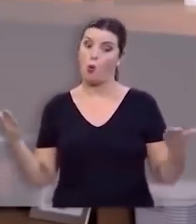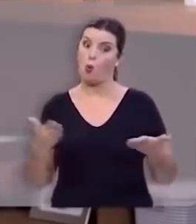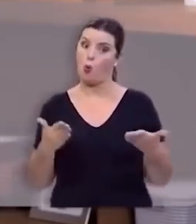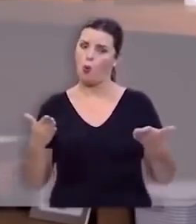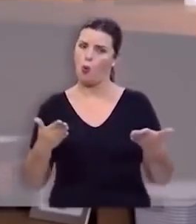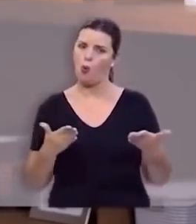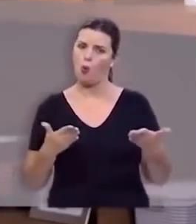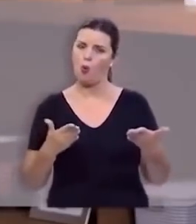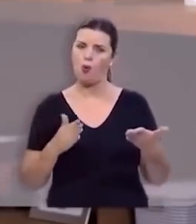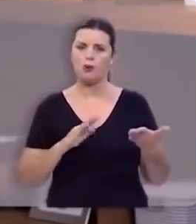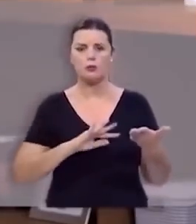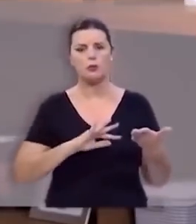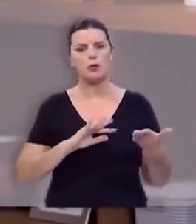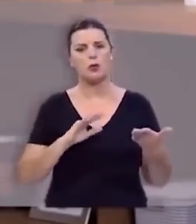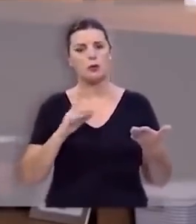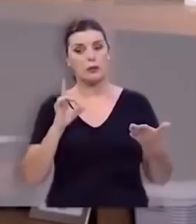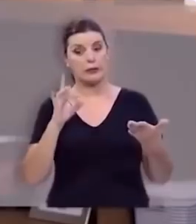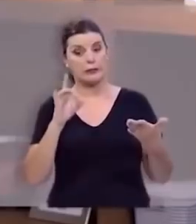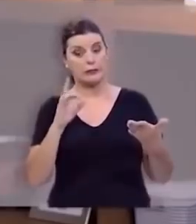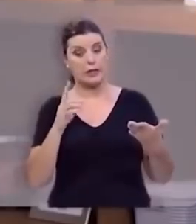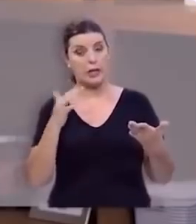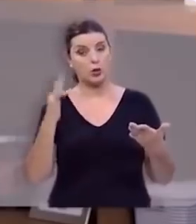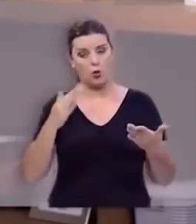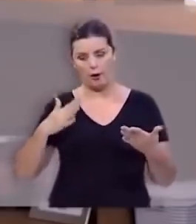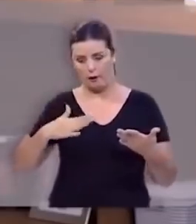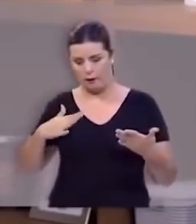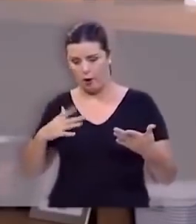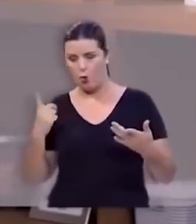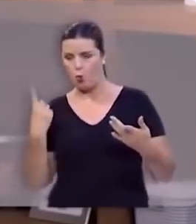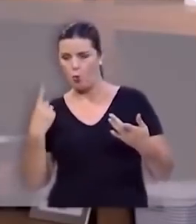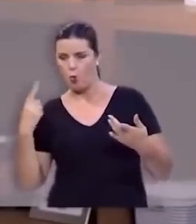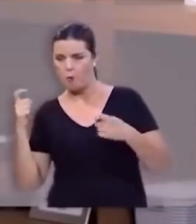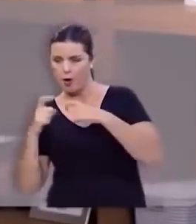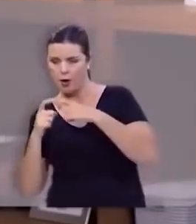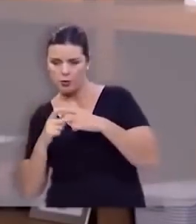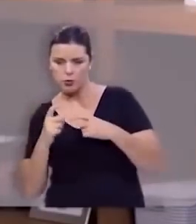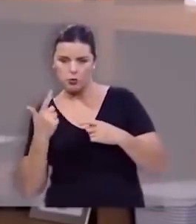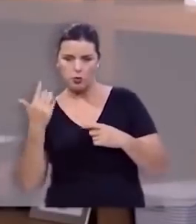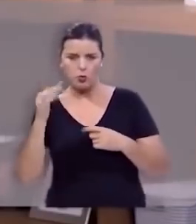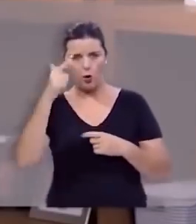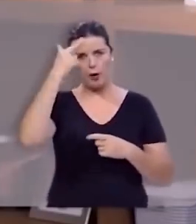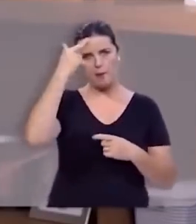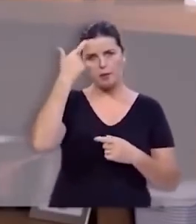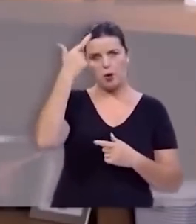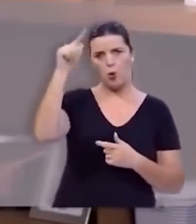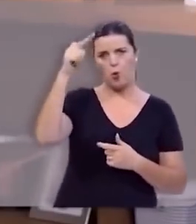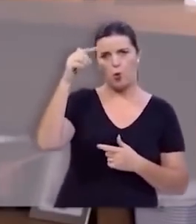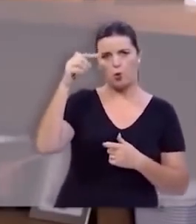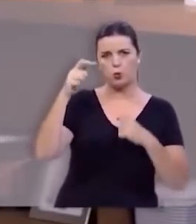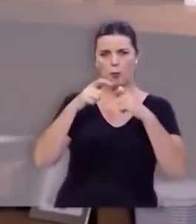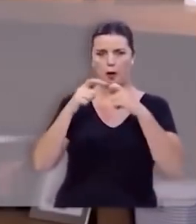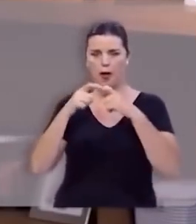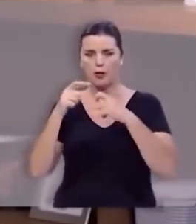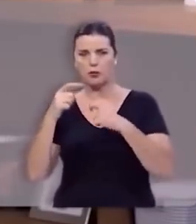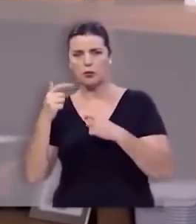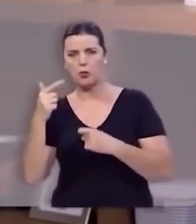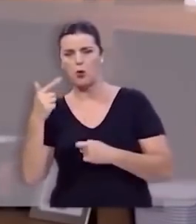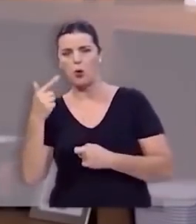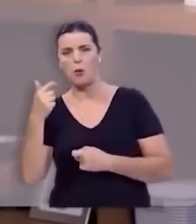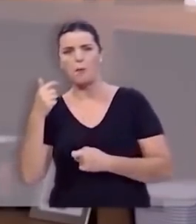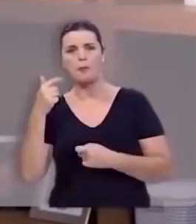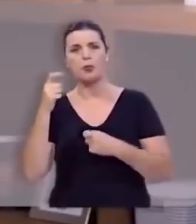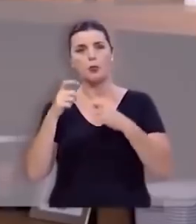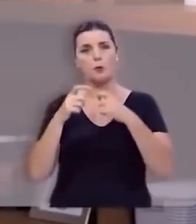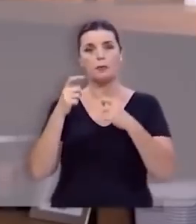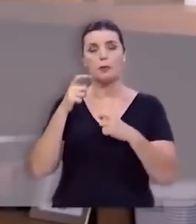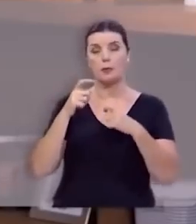Hoje se a dor é do lado direito é um médico, se a dor é do lado esquerdo é outro médico. Se a dor de dente é de um jeito é um